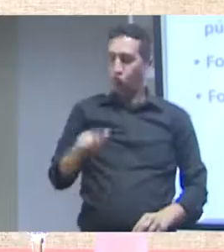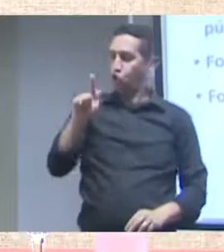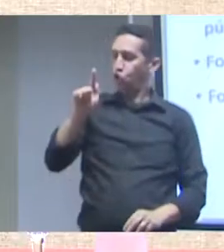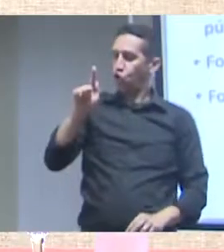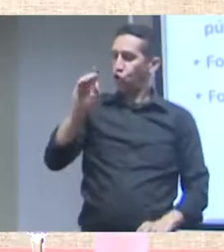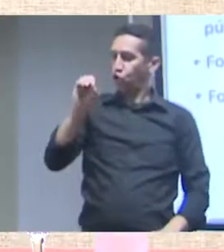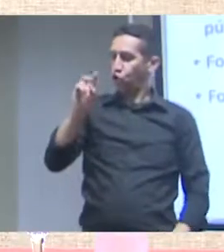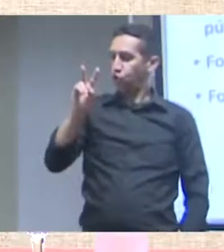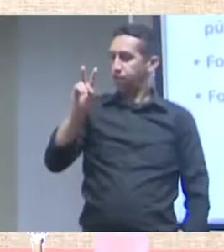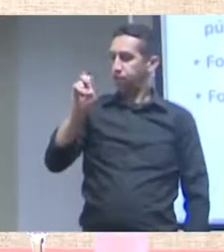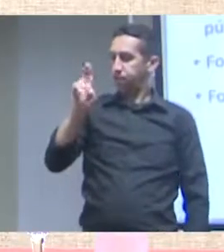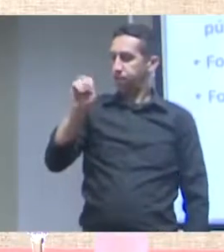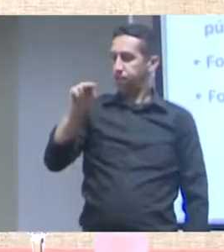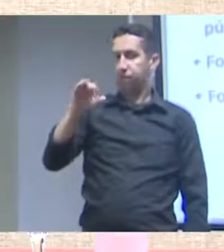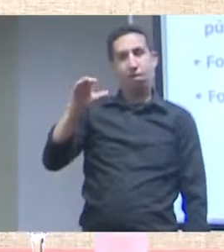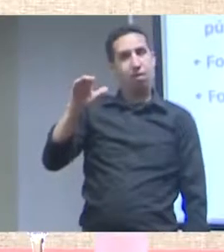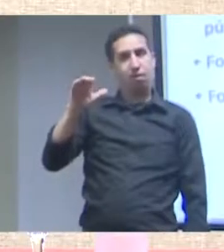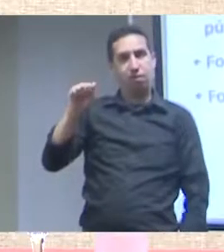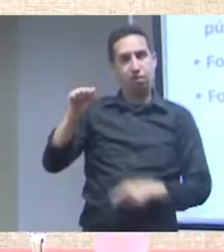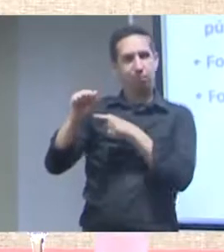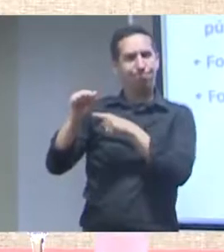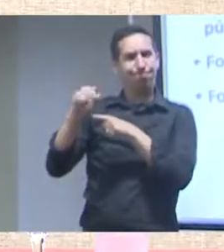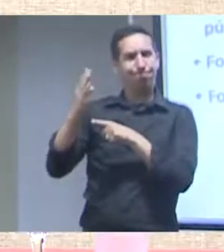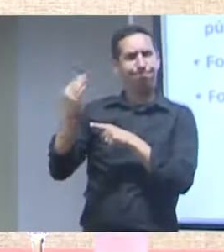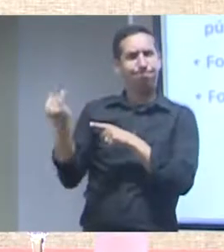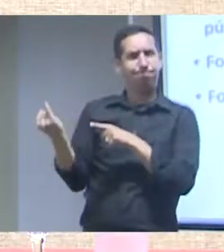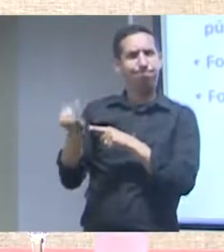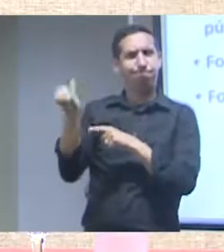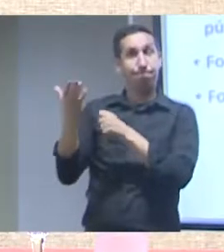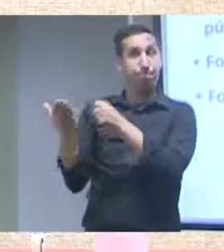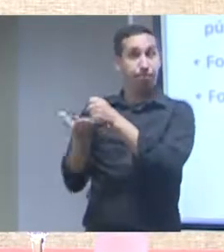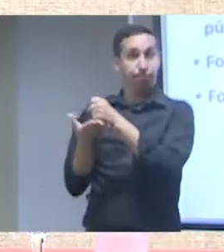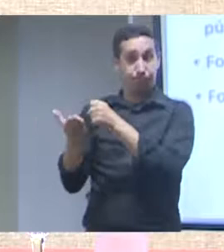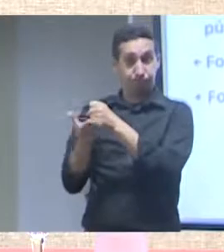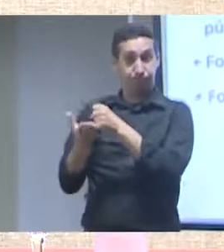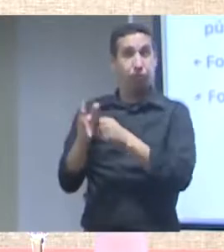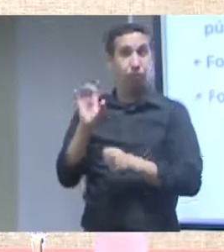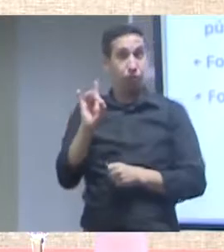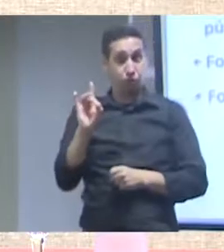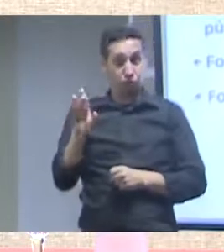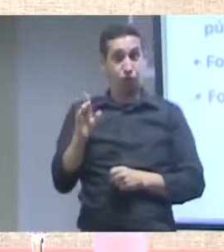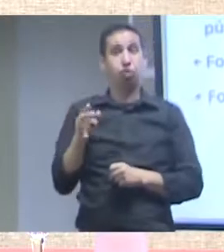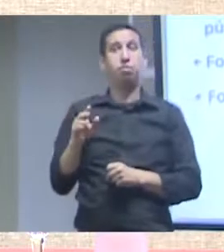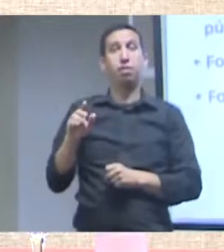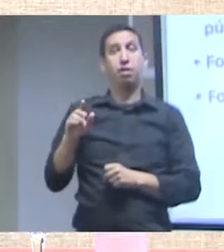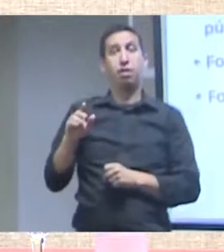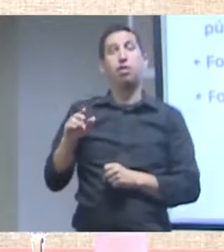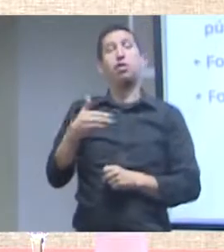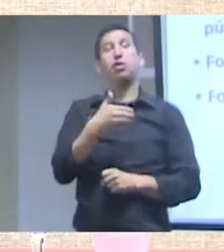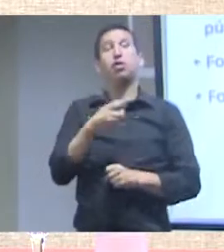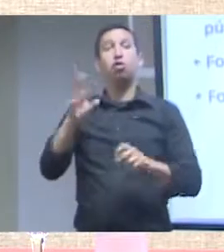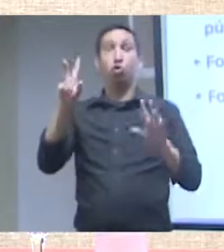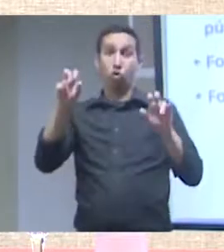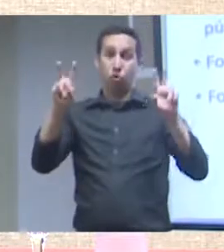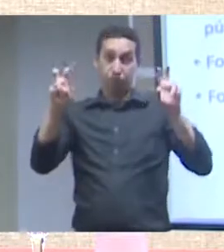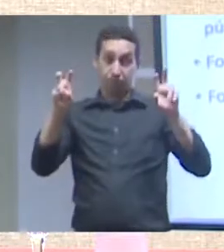Não só em termos da governança dos dados, que é um tema